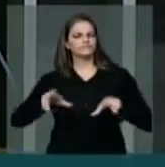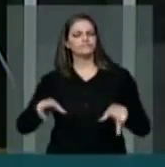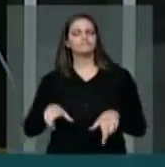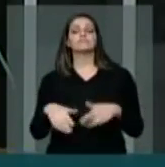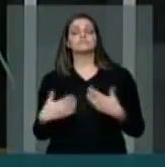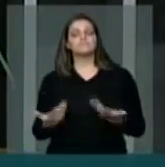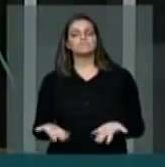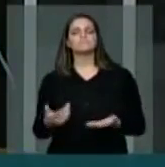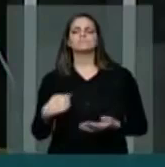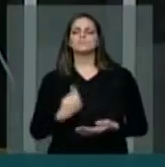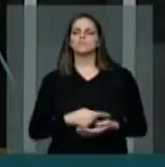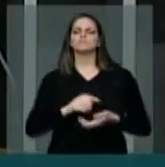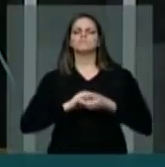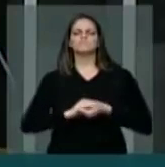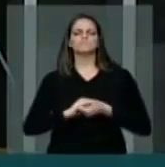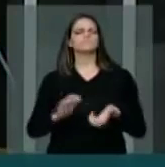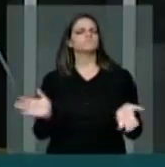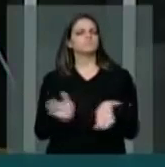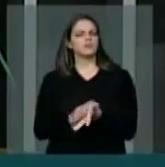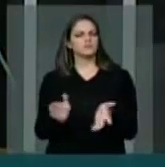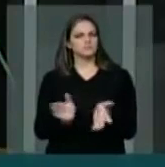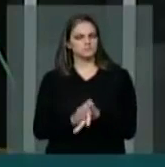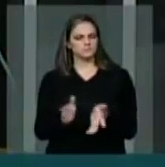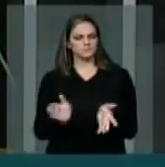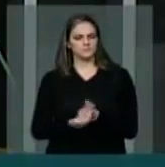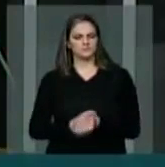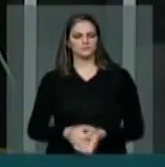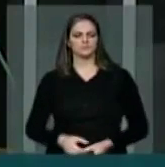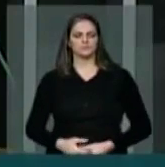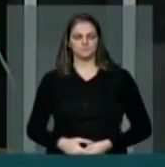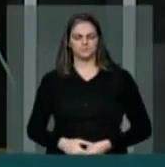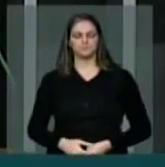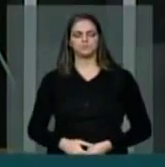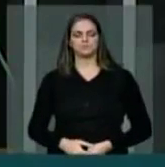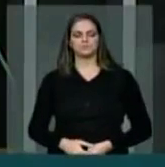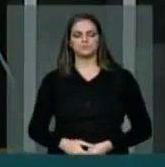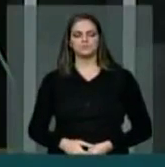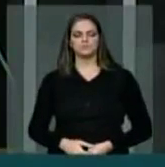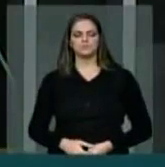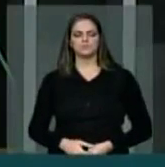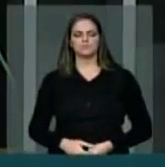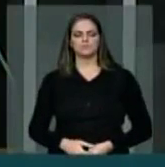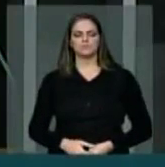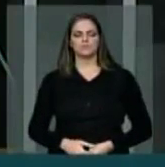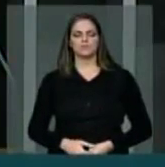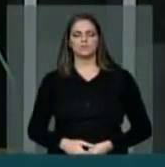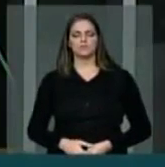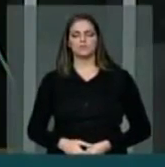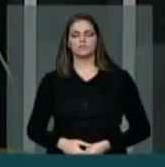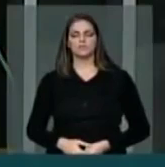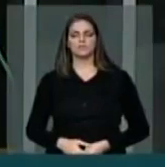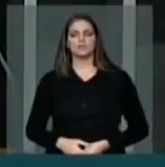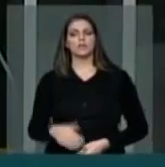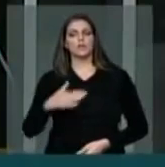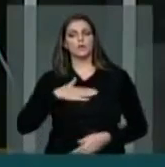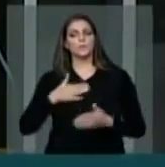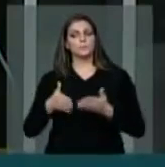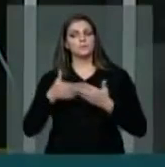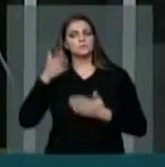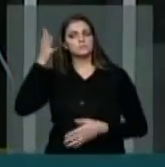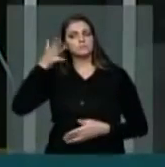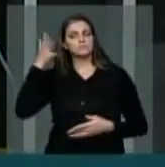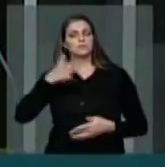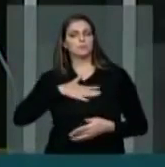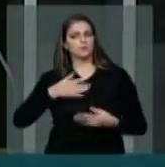Por isso, nós queremos cumprimentar a todos. E, diante da grande importância desse evento, o deputado Amauri solicita a Vossa